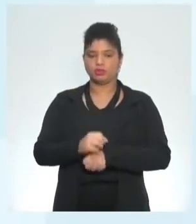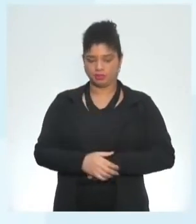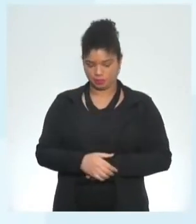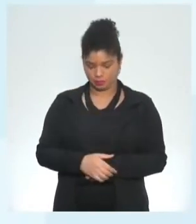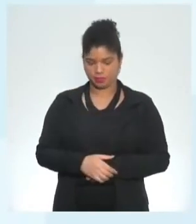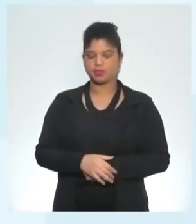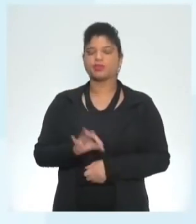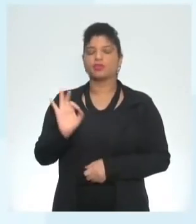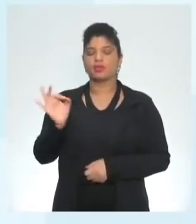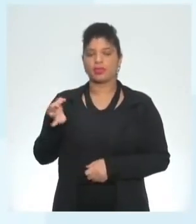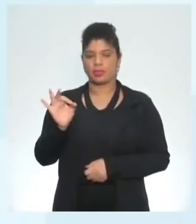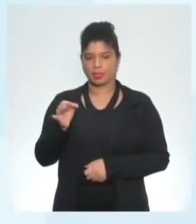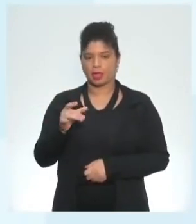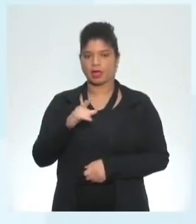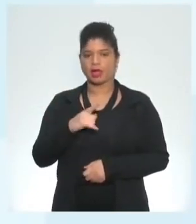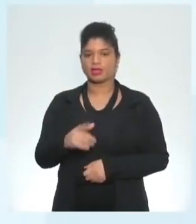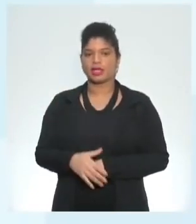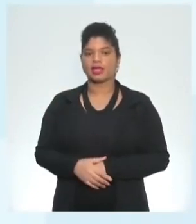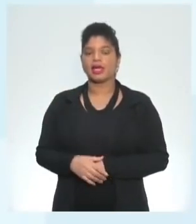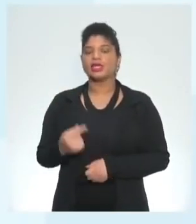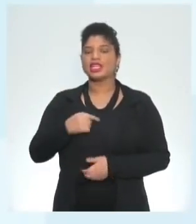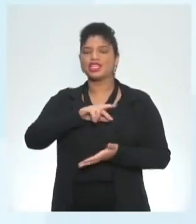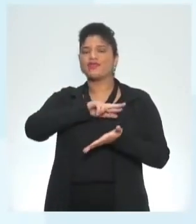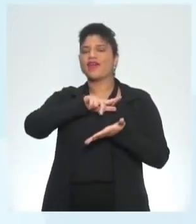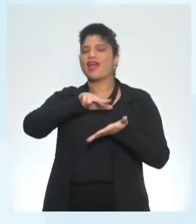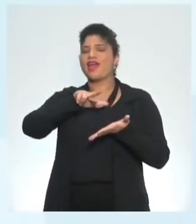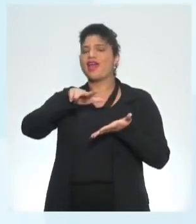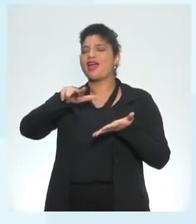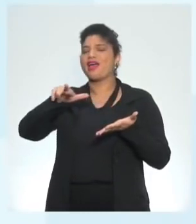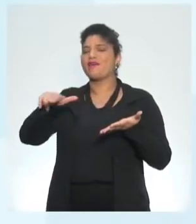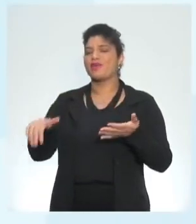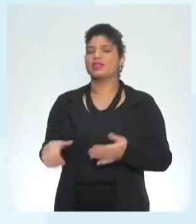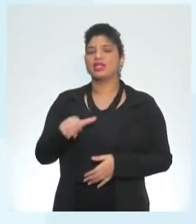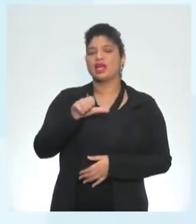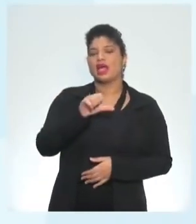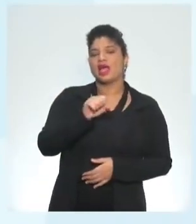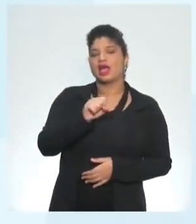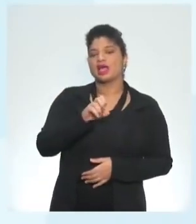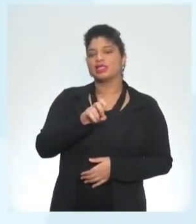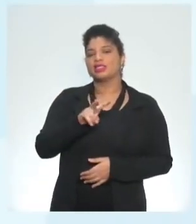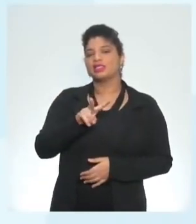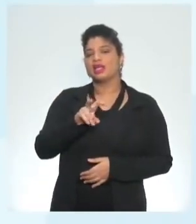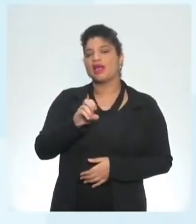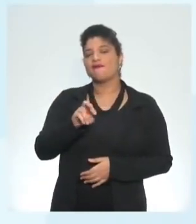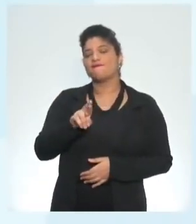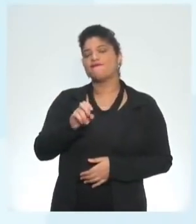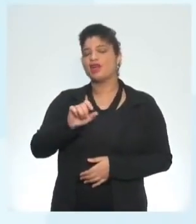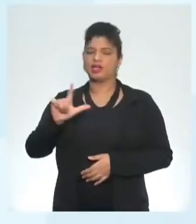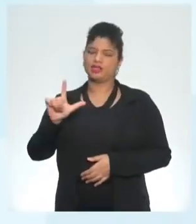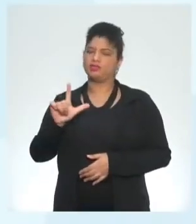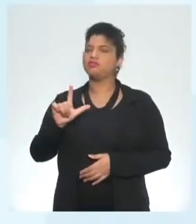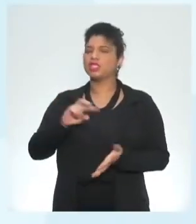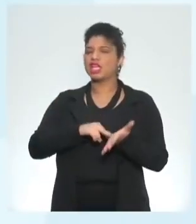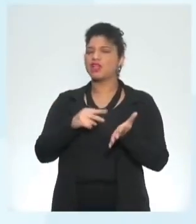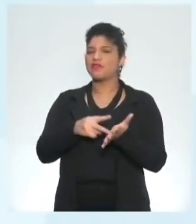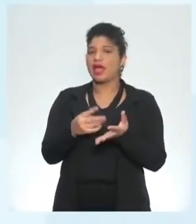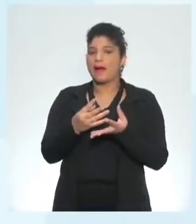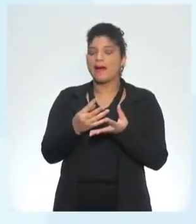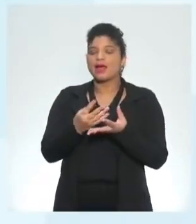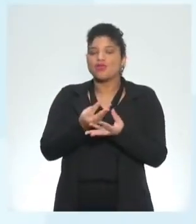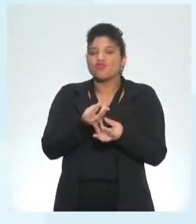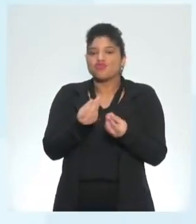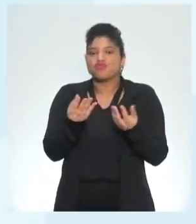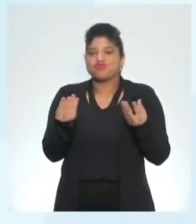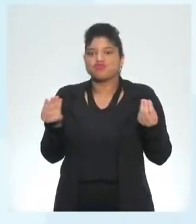several ali tá no sentido de muitos filmes né menos que many many mas several ok então e